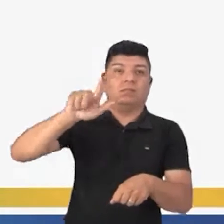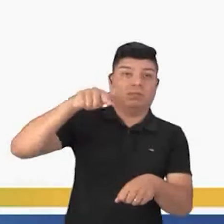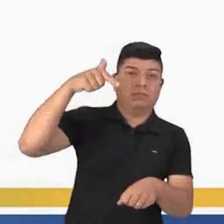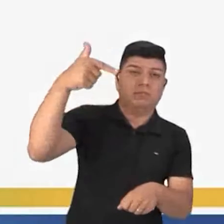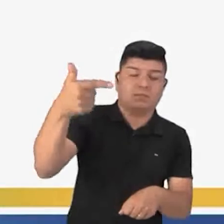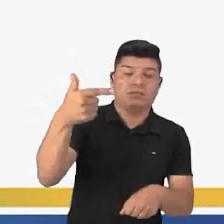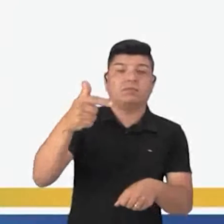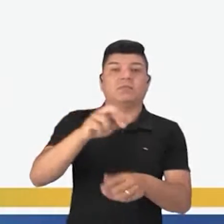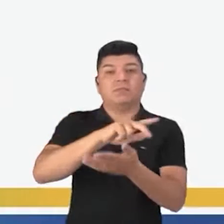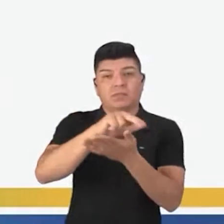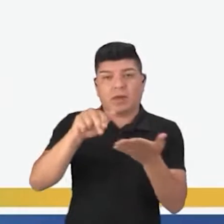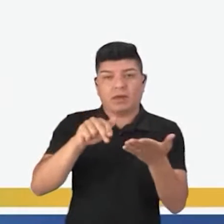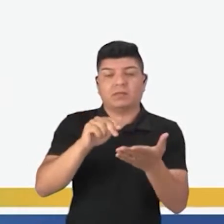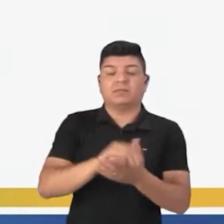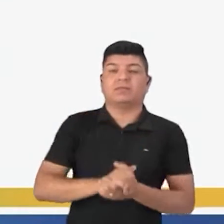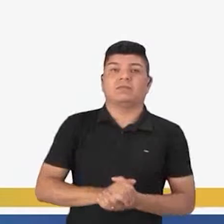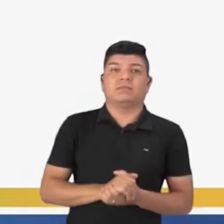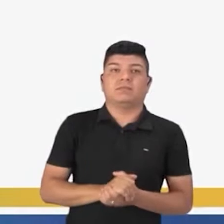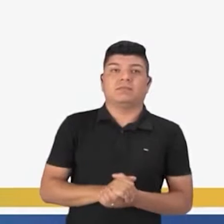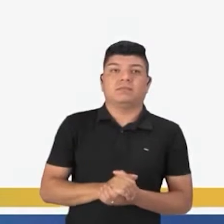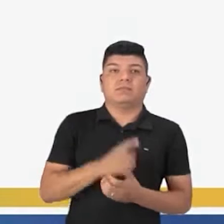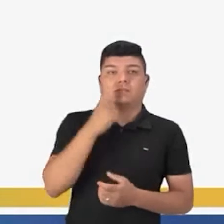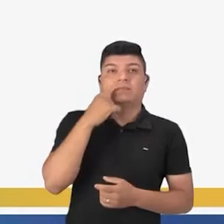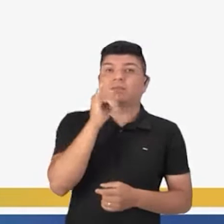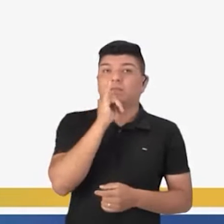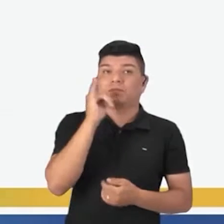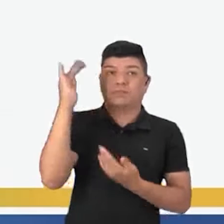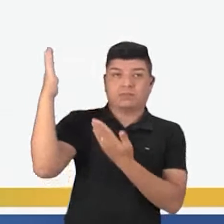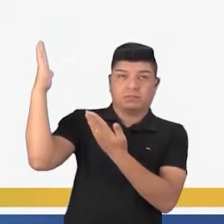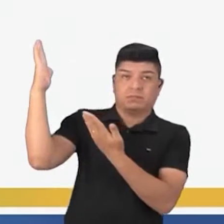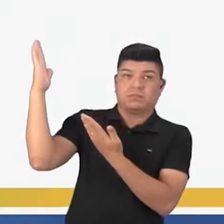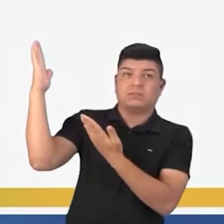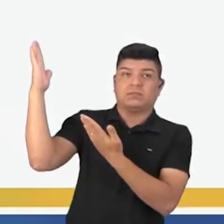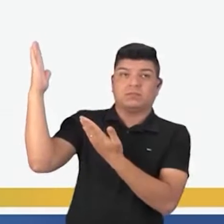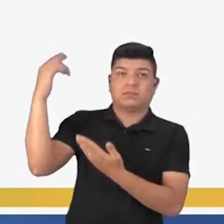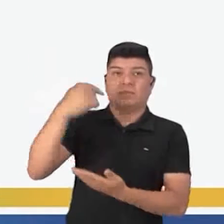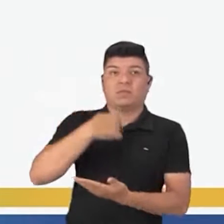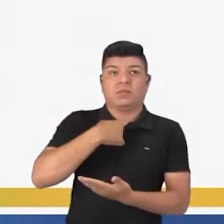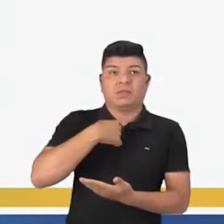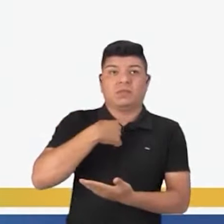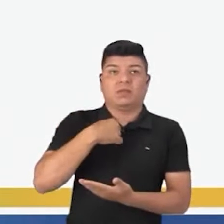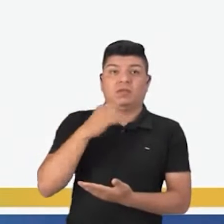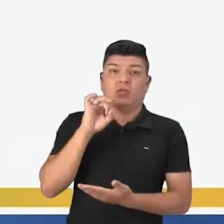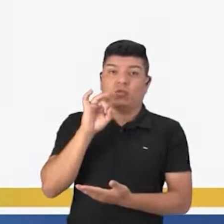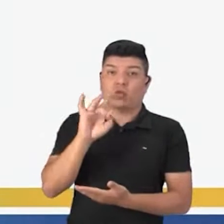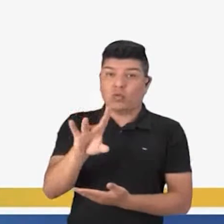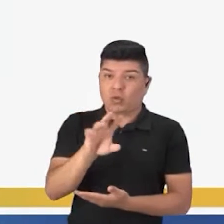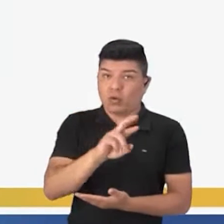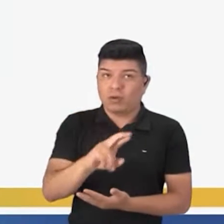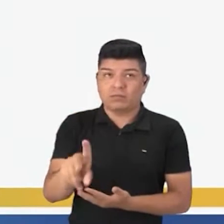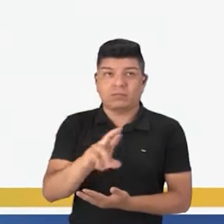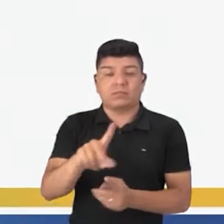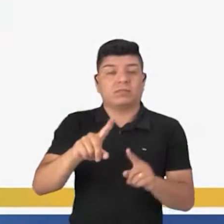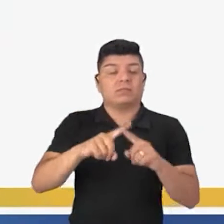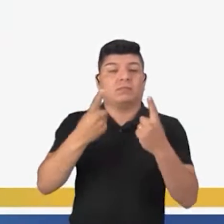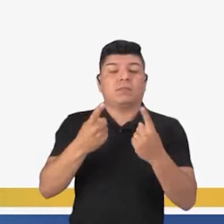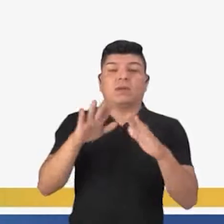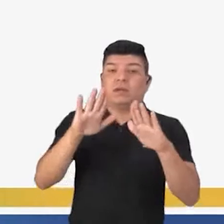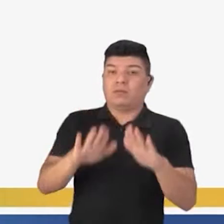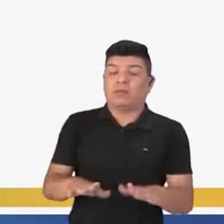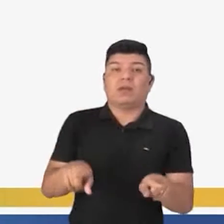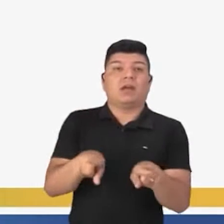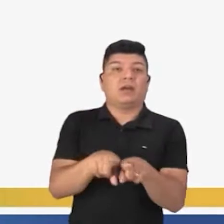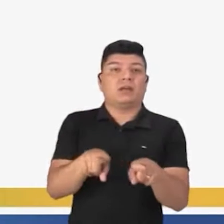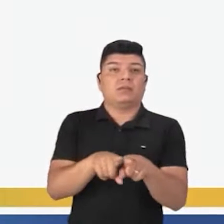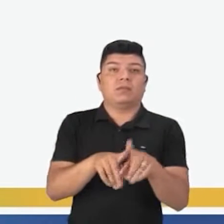além disso e etc. Vamos ao exemplo. Eu não só vou ficar, mas